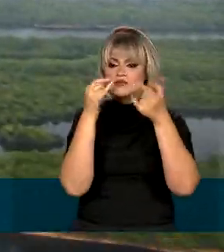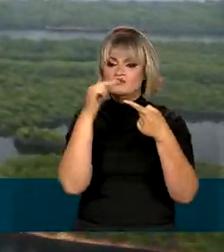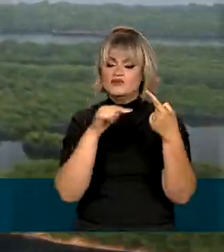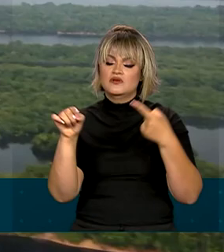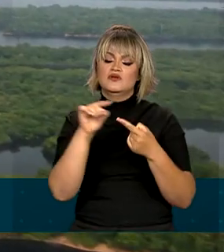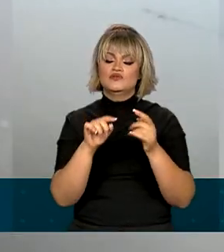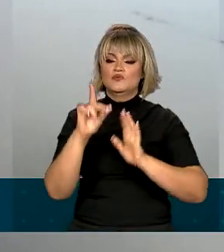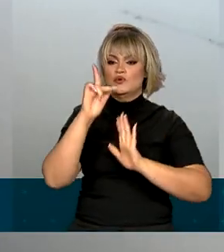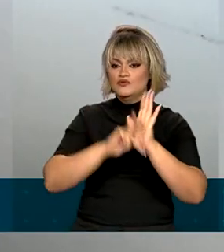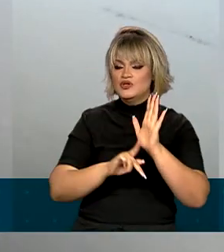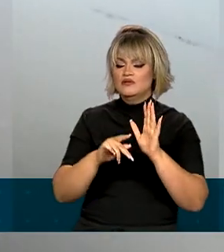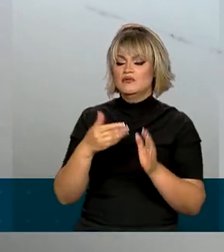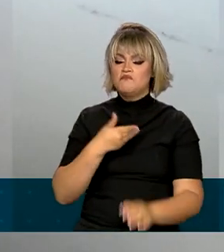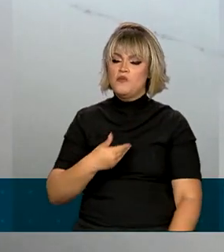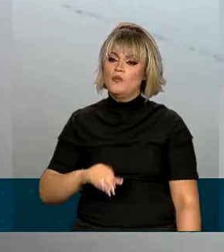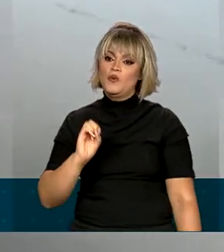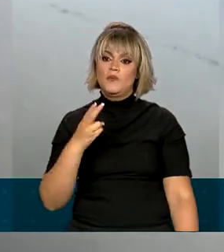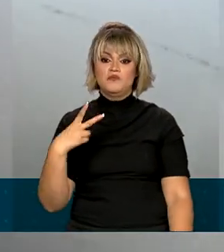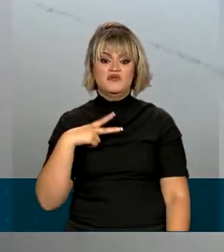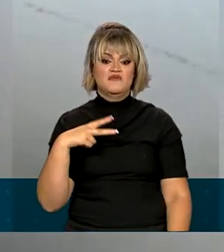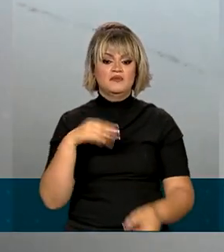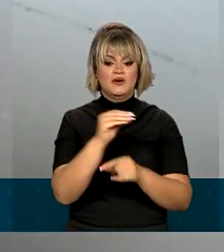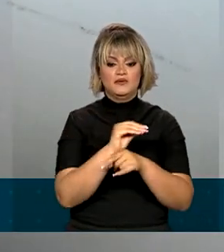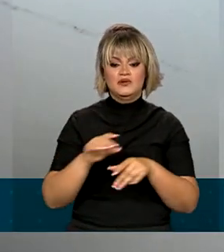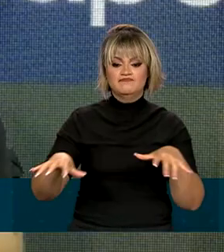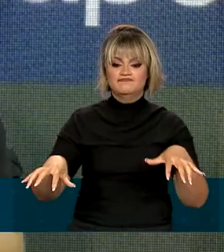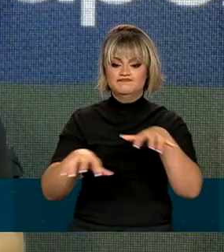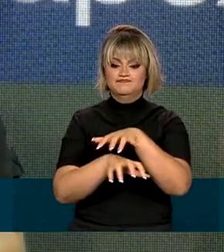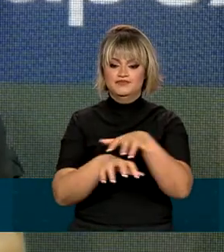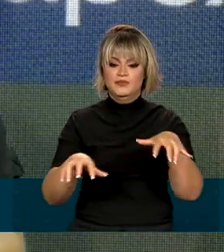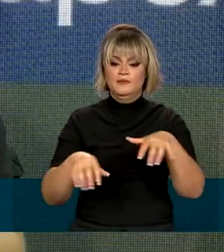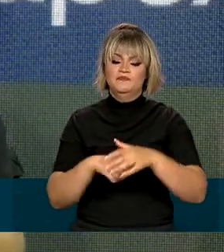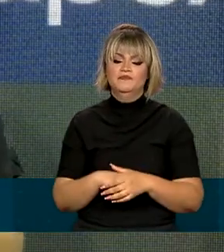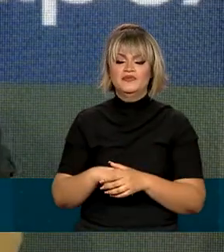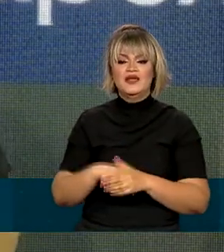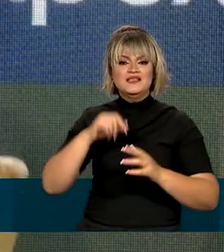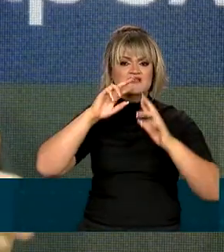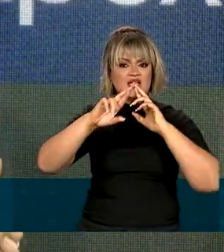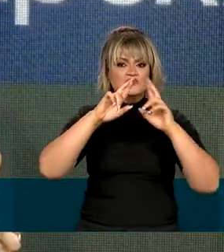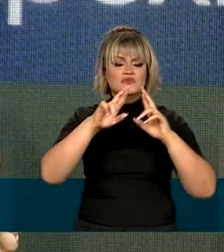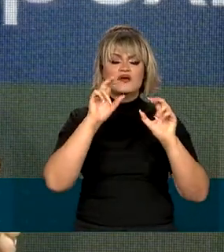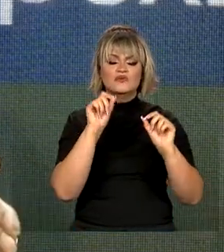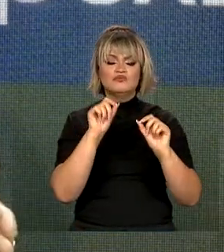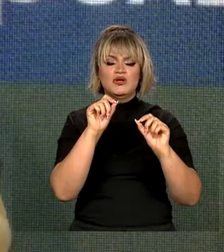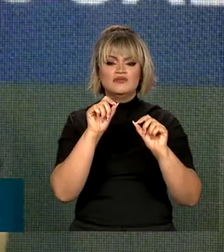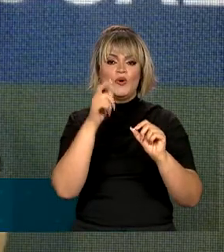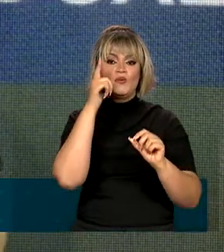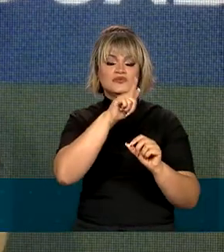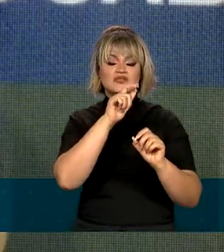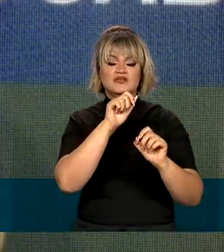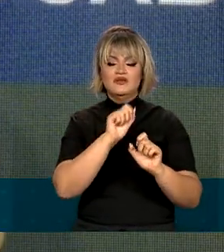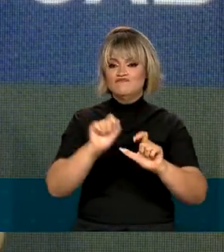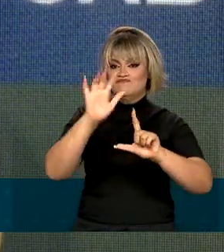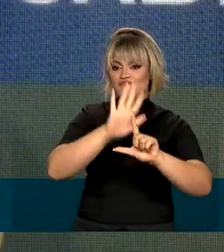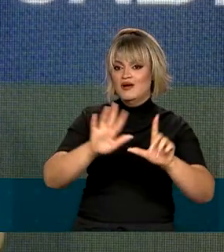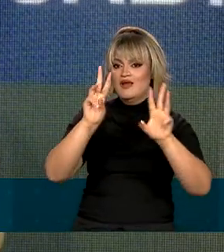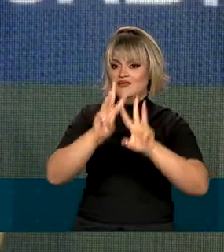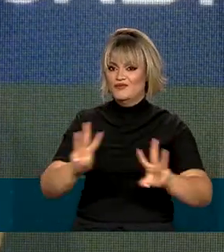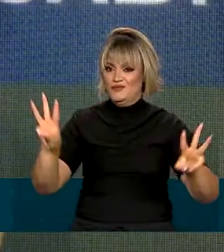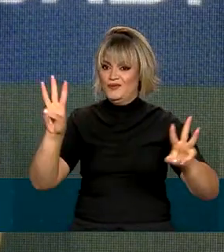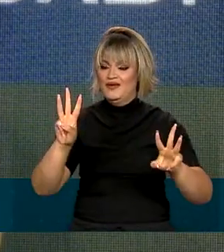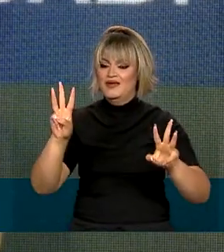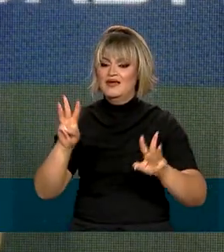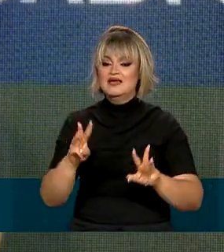projetos públicos e privados em biomas brasileiros. O resultado de tudo vai ser uma plataforma chamada Trade Flora,